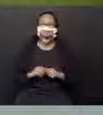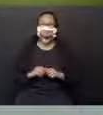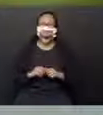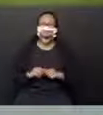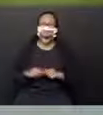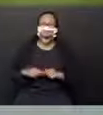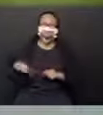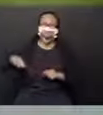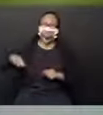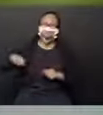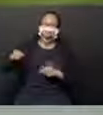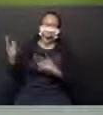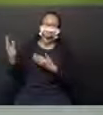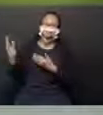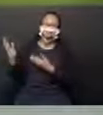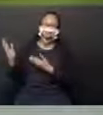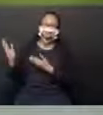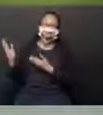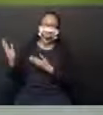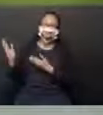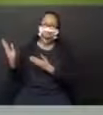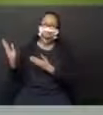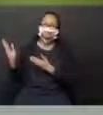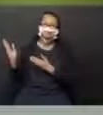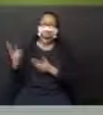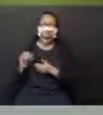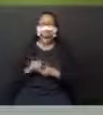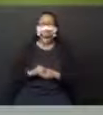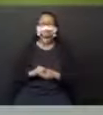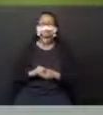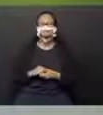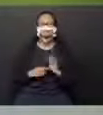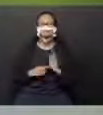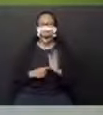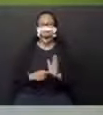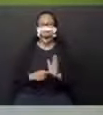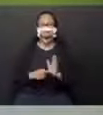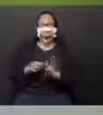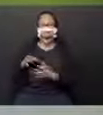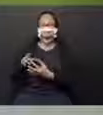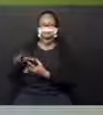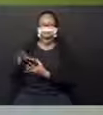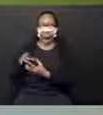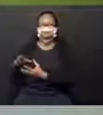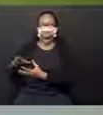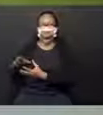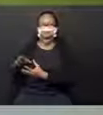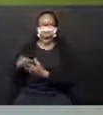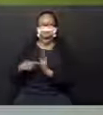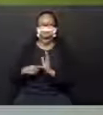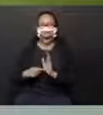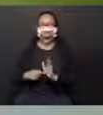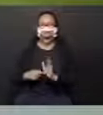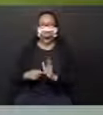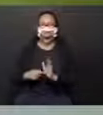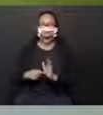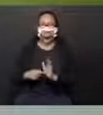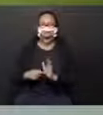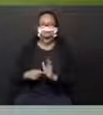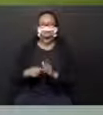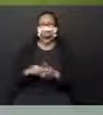lateral, a setinha também vai mostrar que a sombra será projetada na lateral.